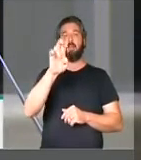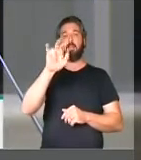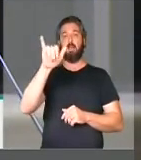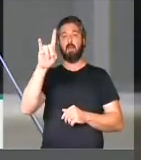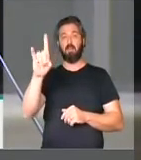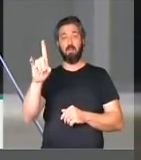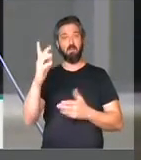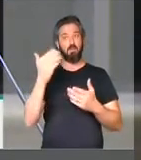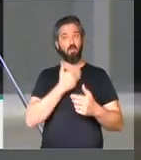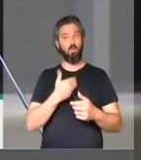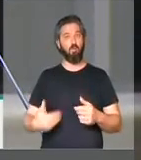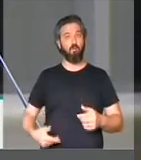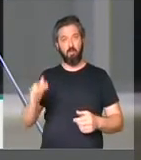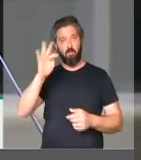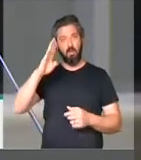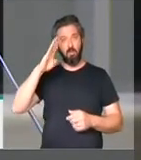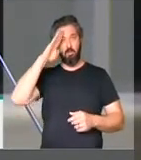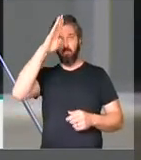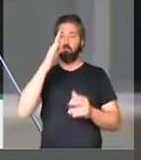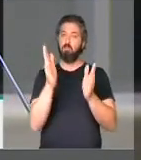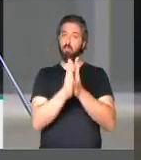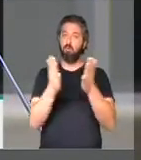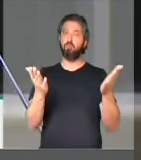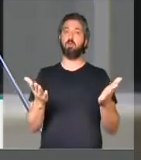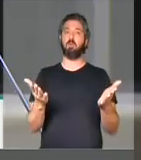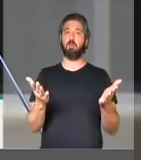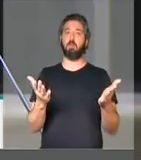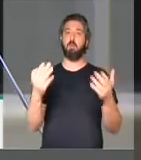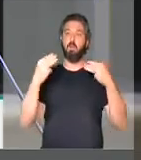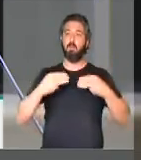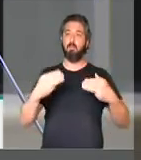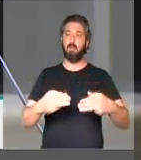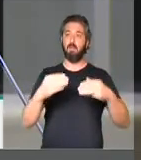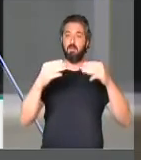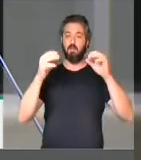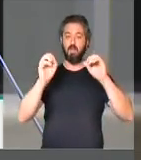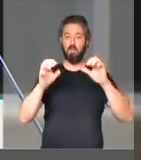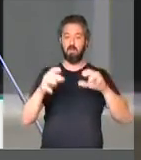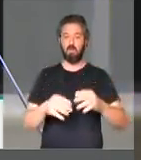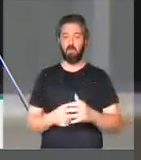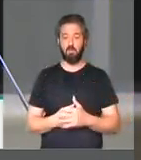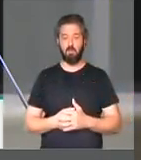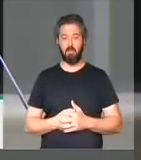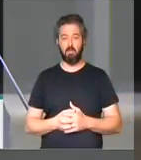Então, governo federal, Bolsonaro, ministério da...